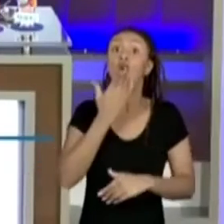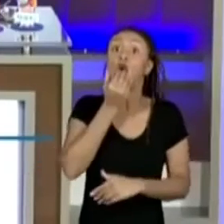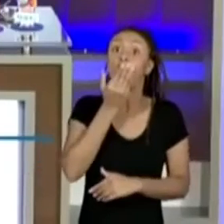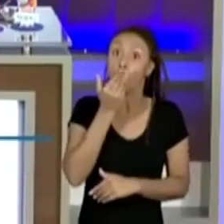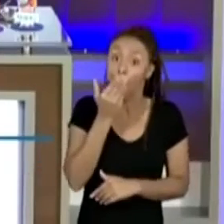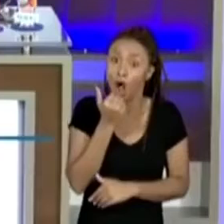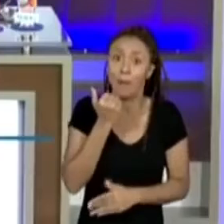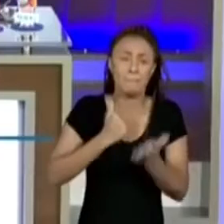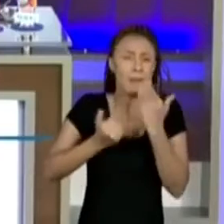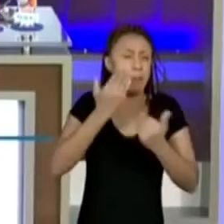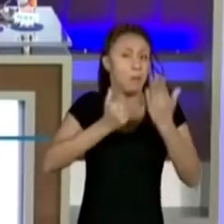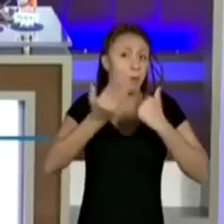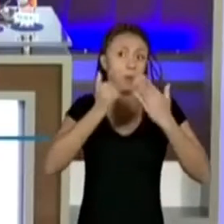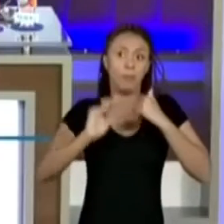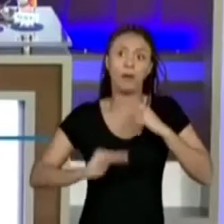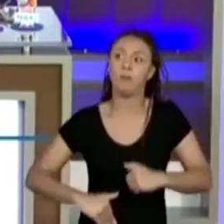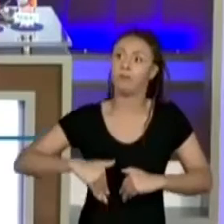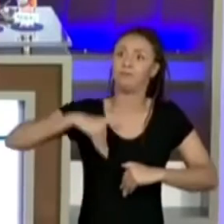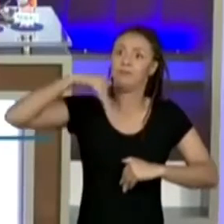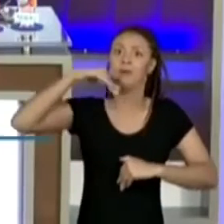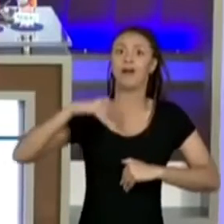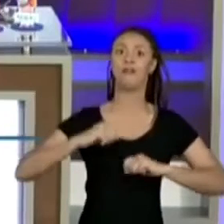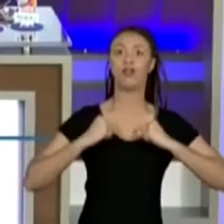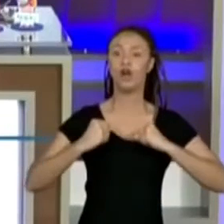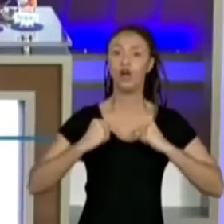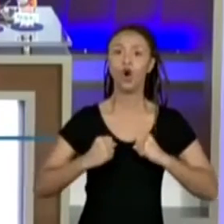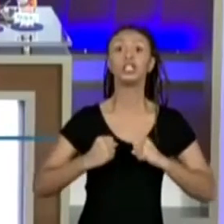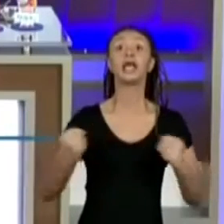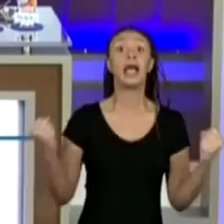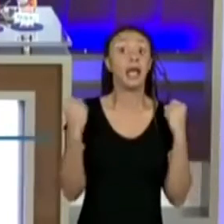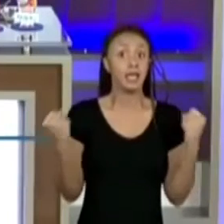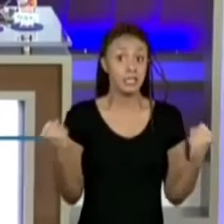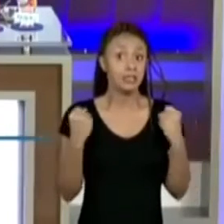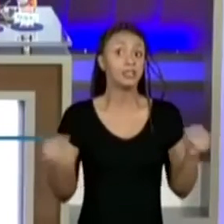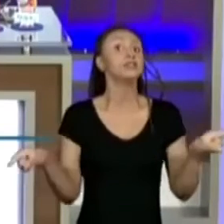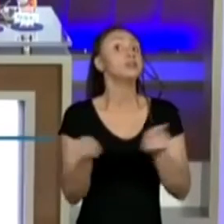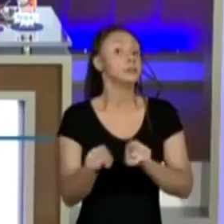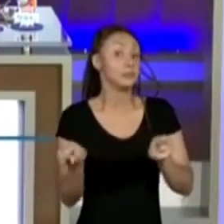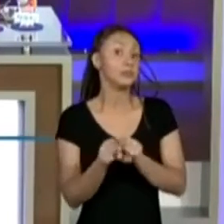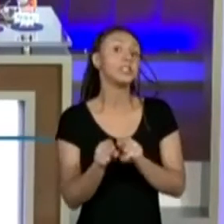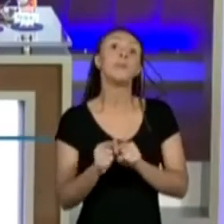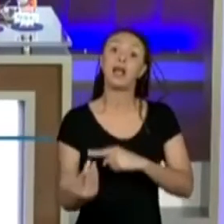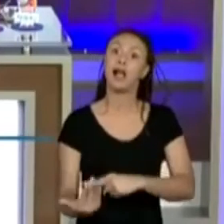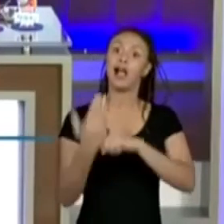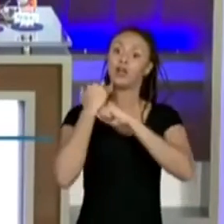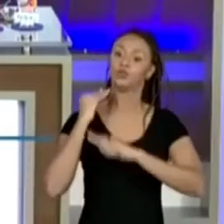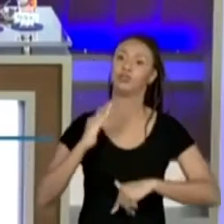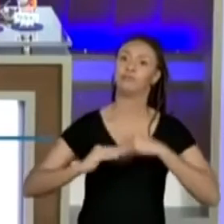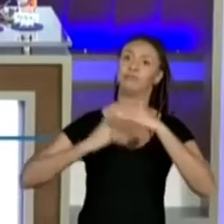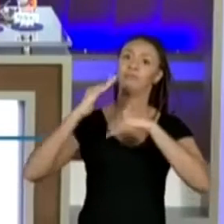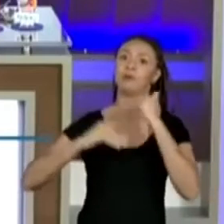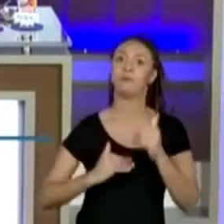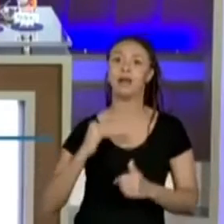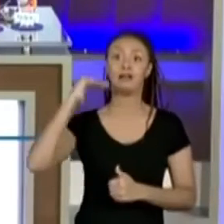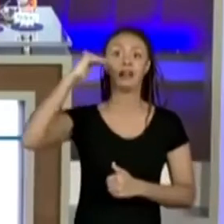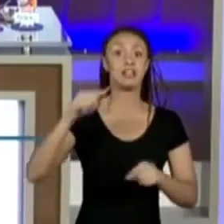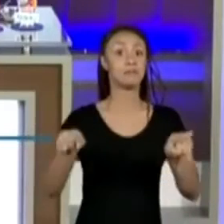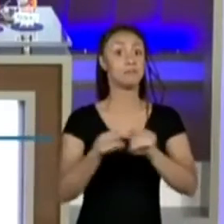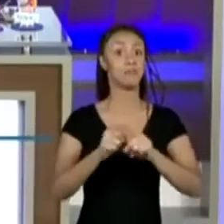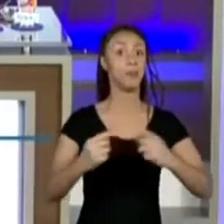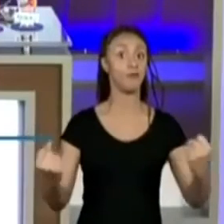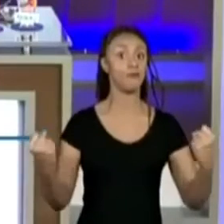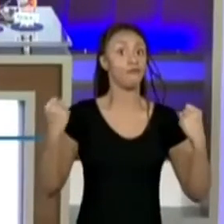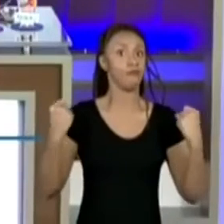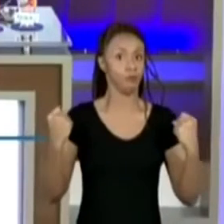mais, né? Faz mais exercício, tudo isso ajuda a crescer e a ficar forte. Então,